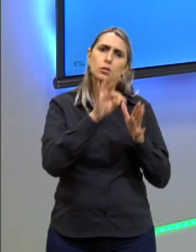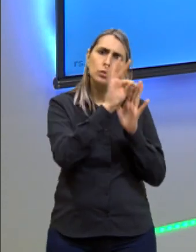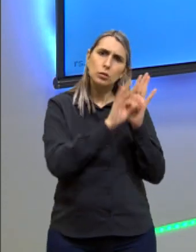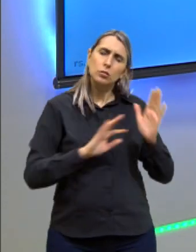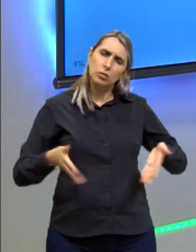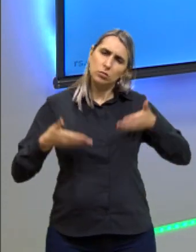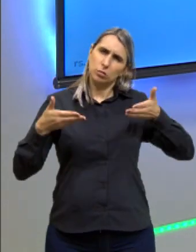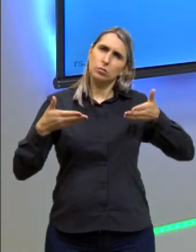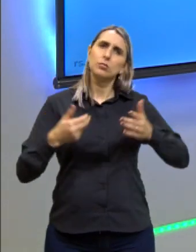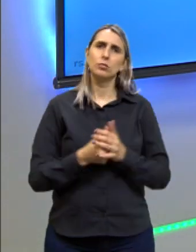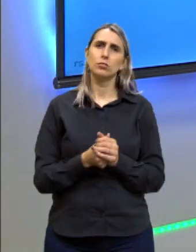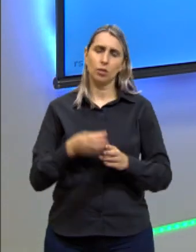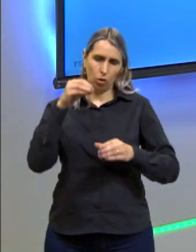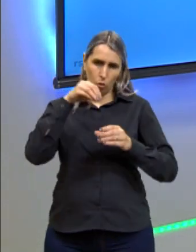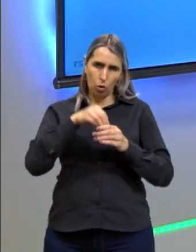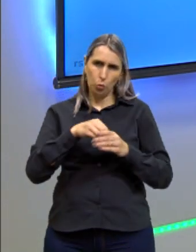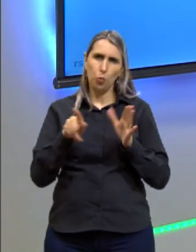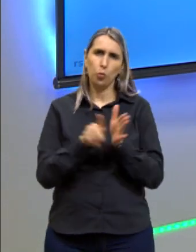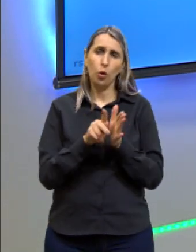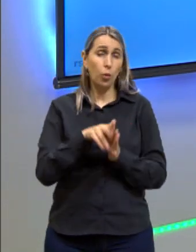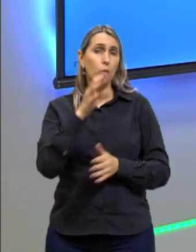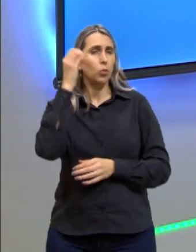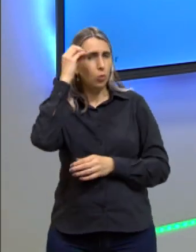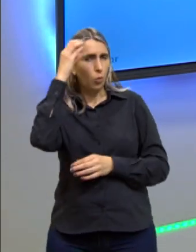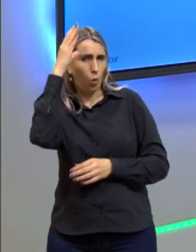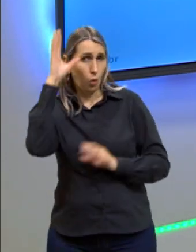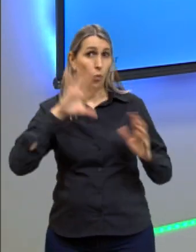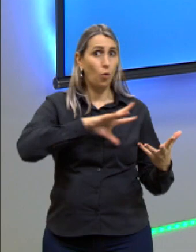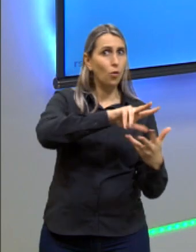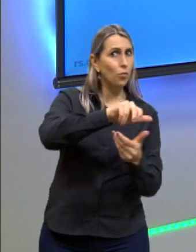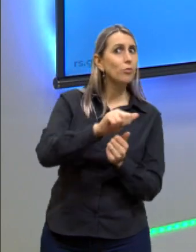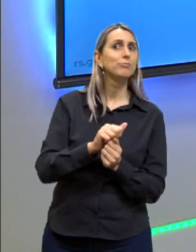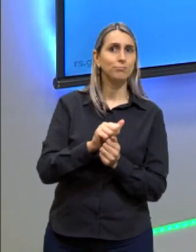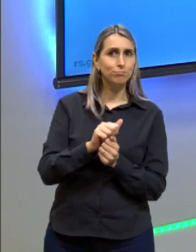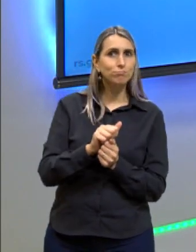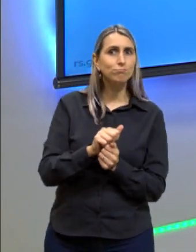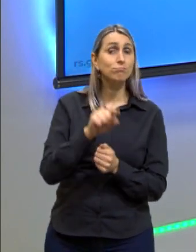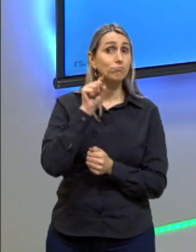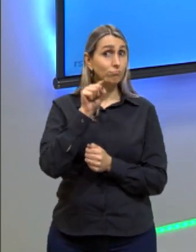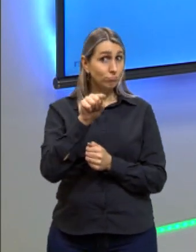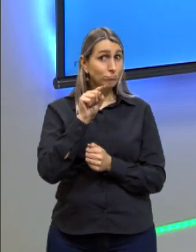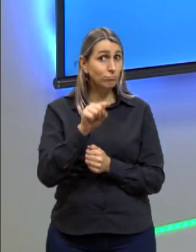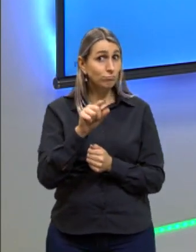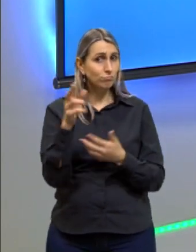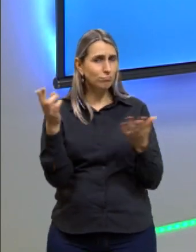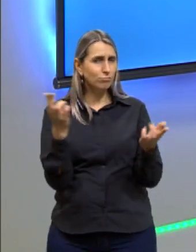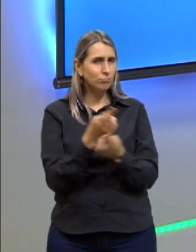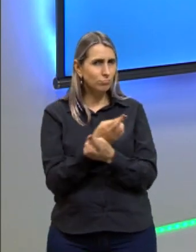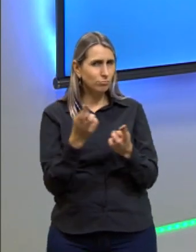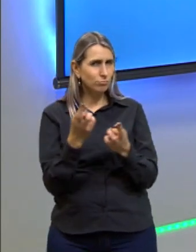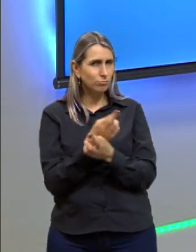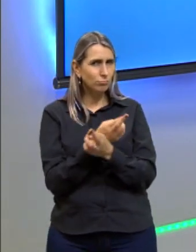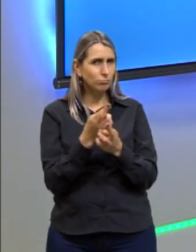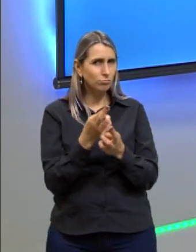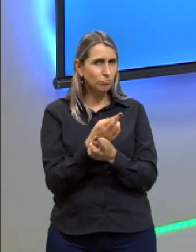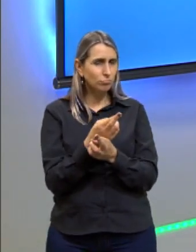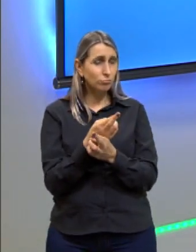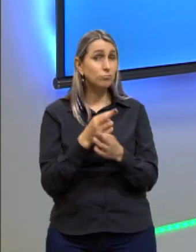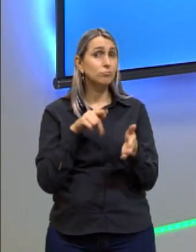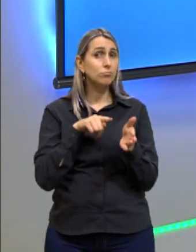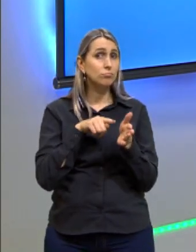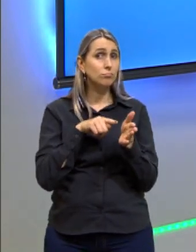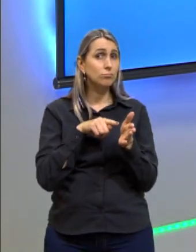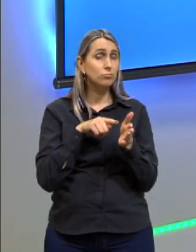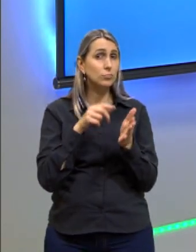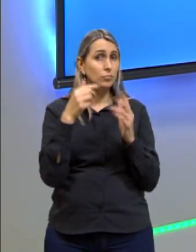motivadores, dentro do teu próprio conhecimento de mundo, e tu vai relacionar essas questões